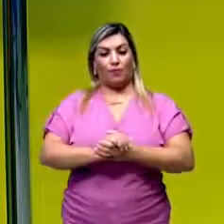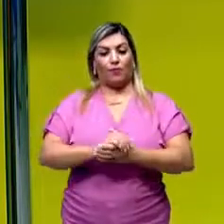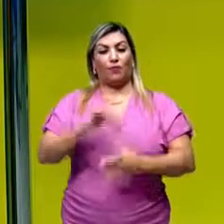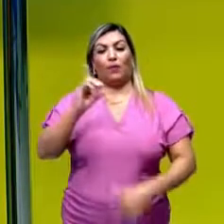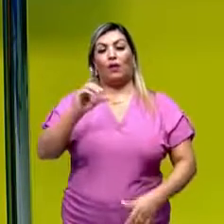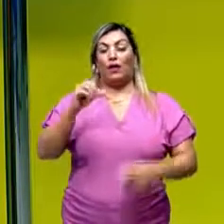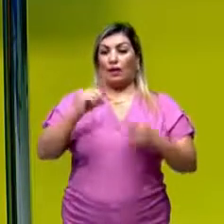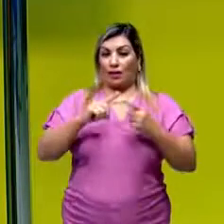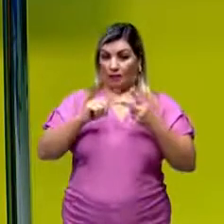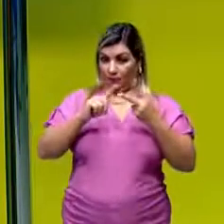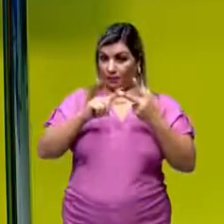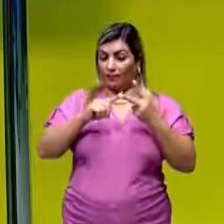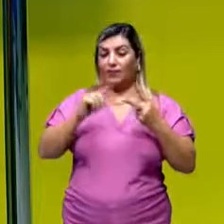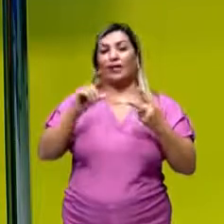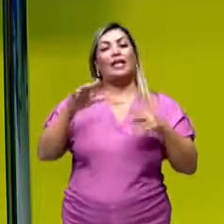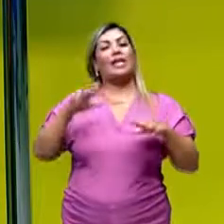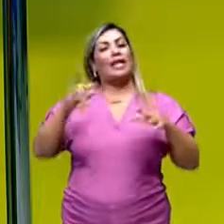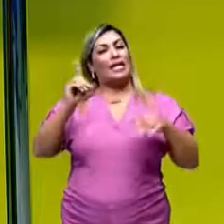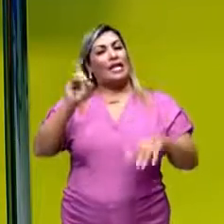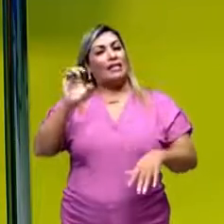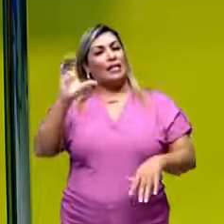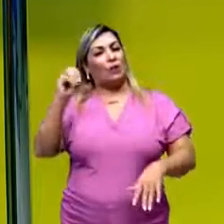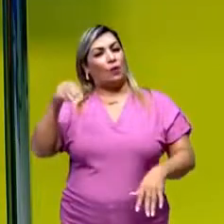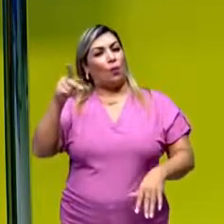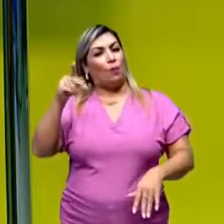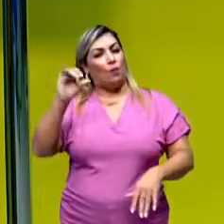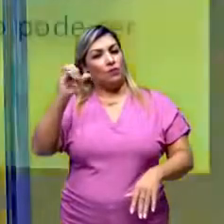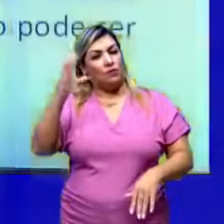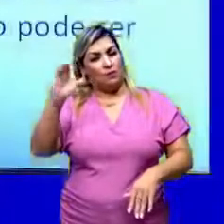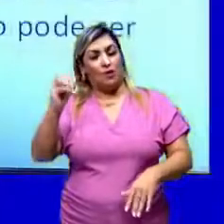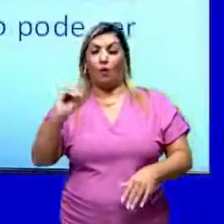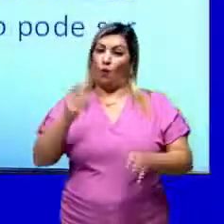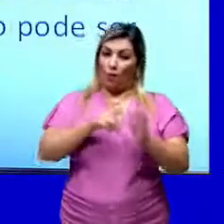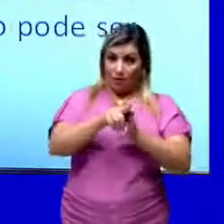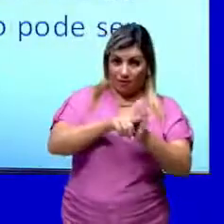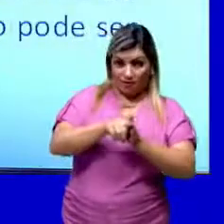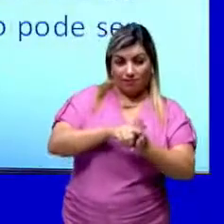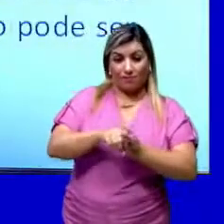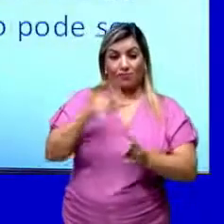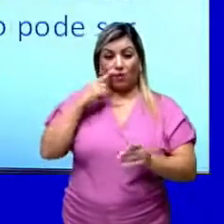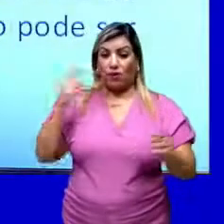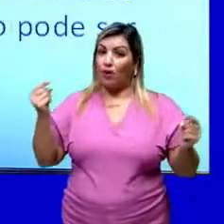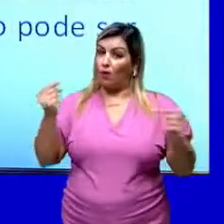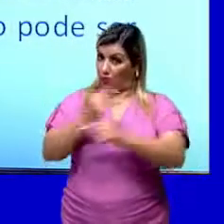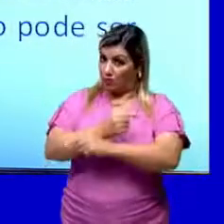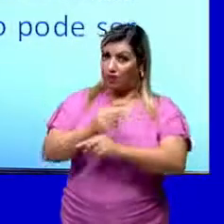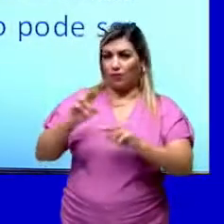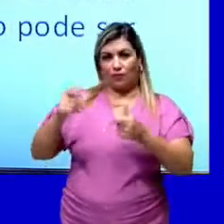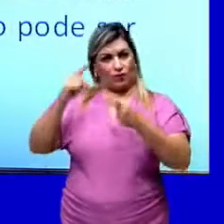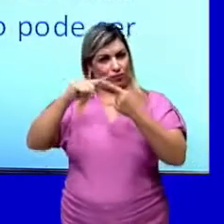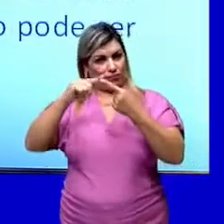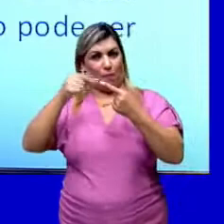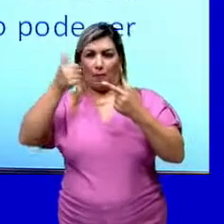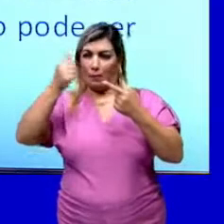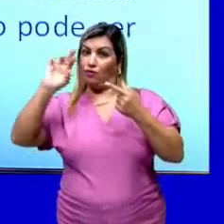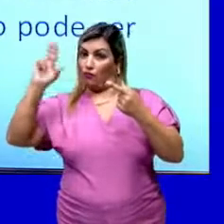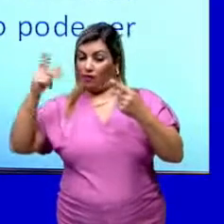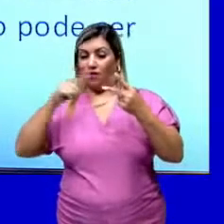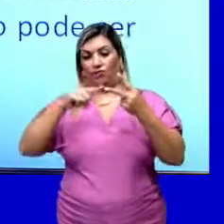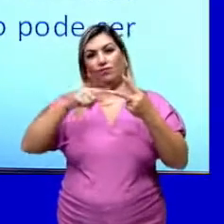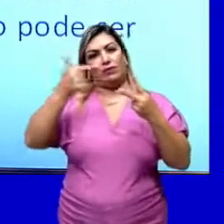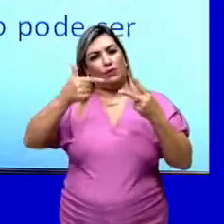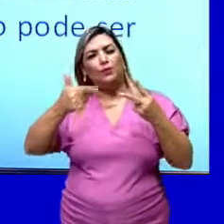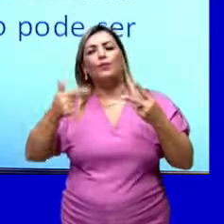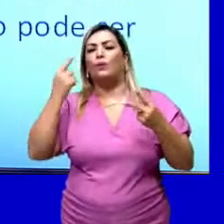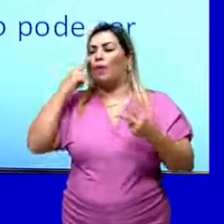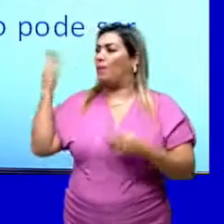decomposição ou reação de análise, também como é chamado. É o contrário da primeira reação, né? Ou seja,